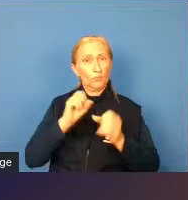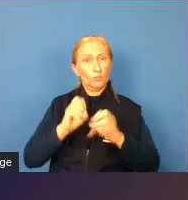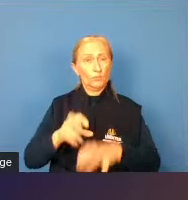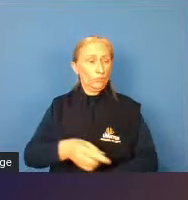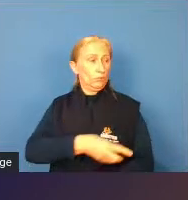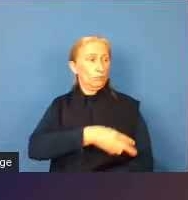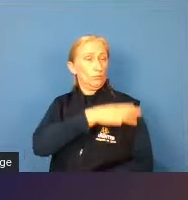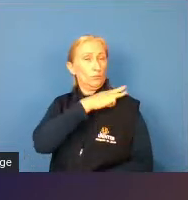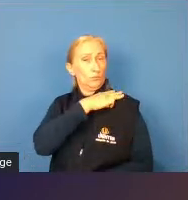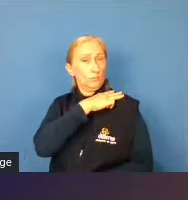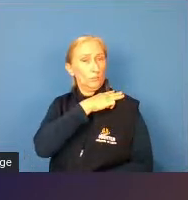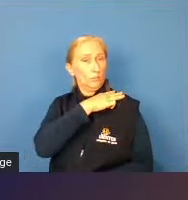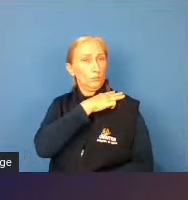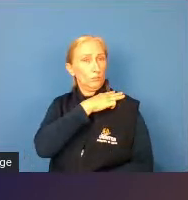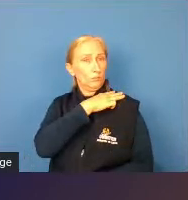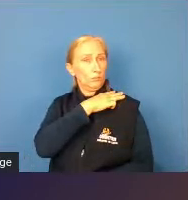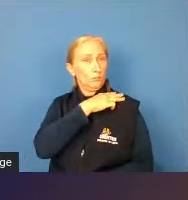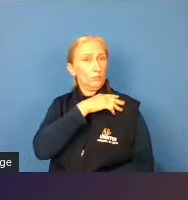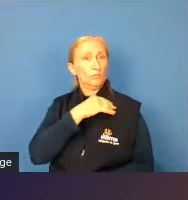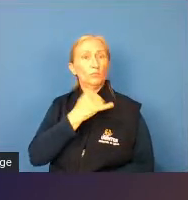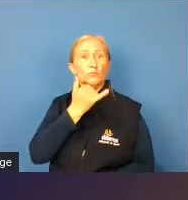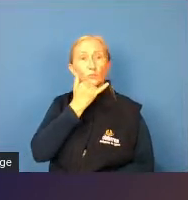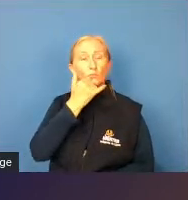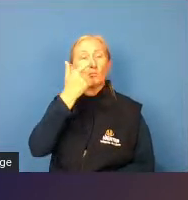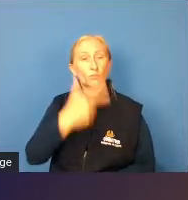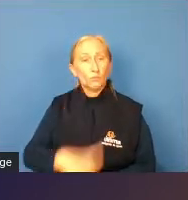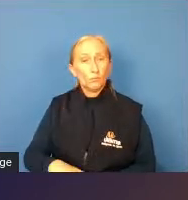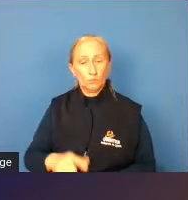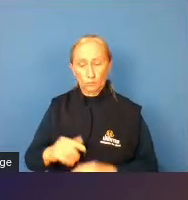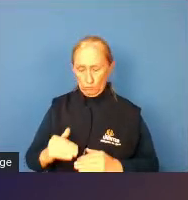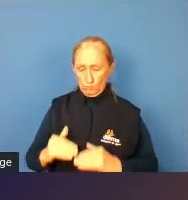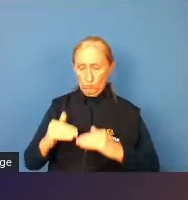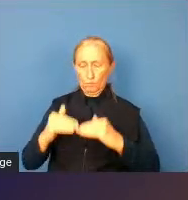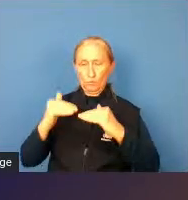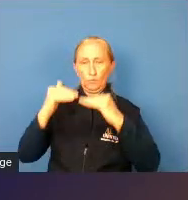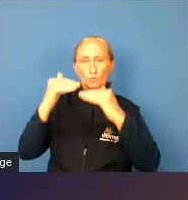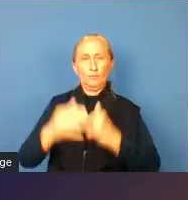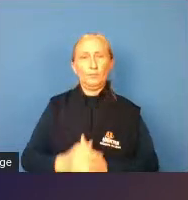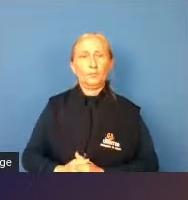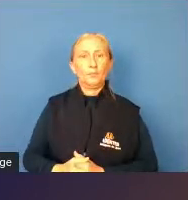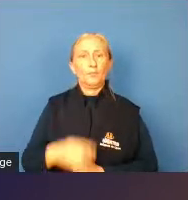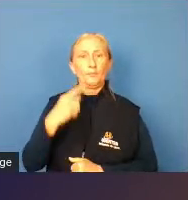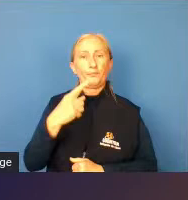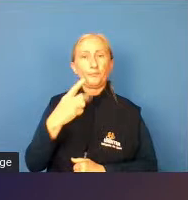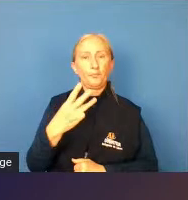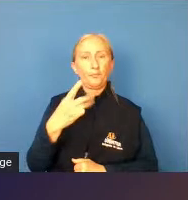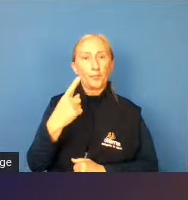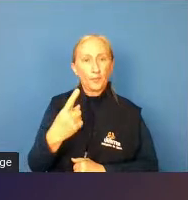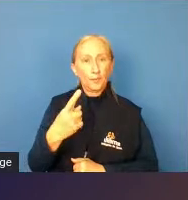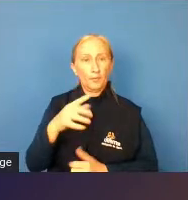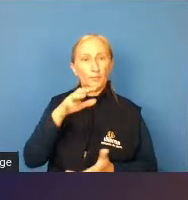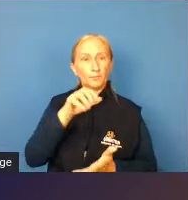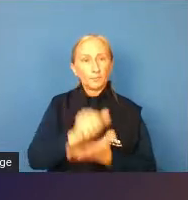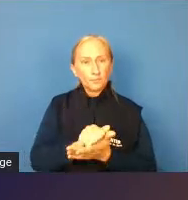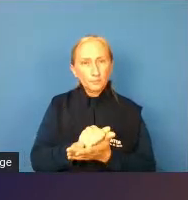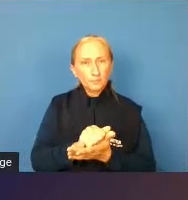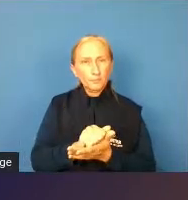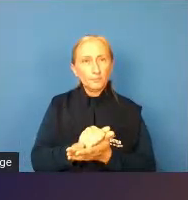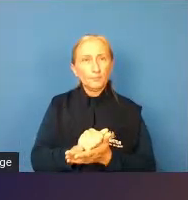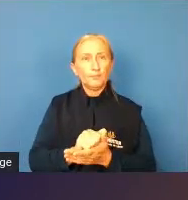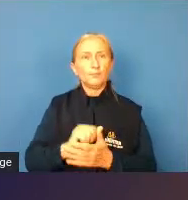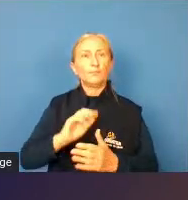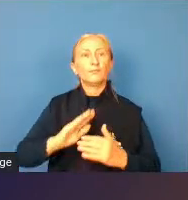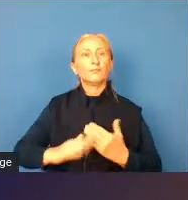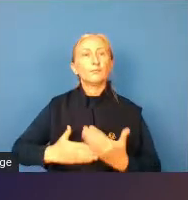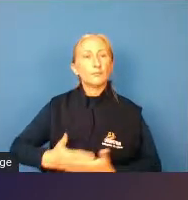médio desculpa vou começar de baixo para cima 131 alunos matriculados na creche